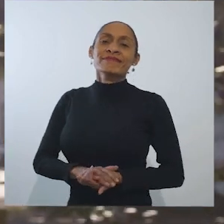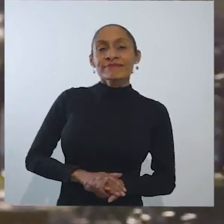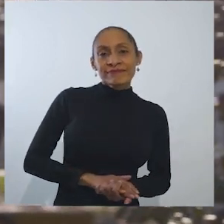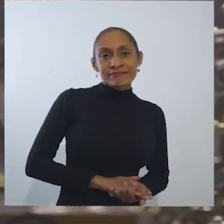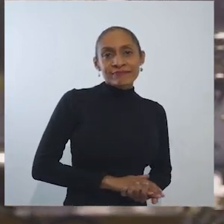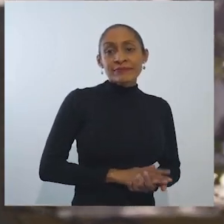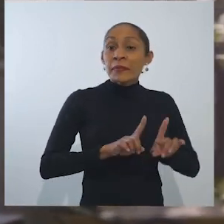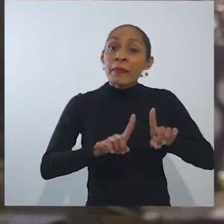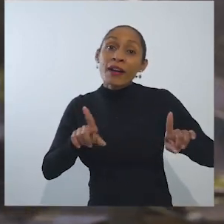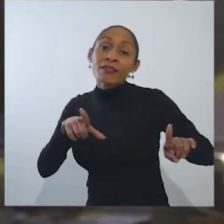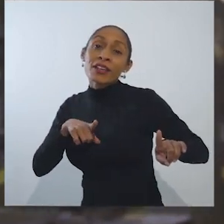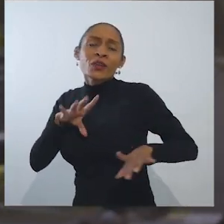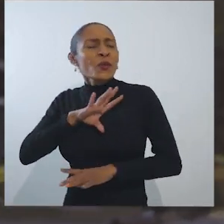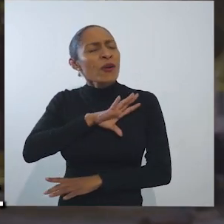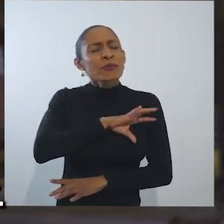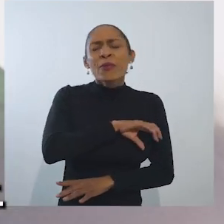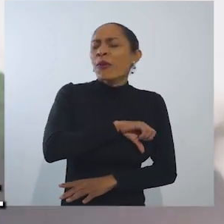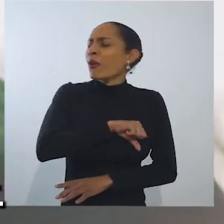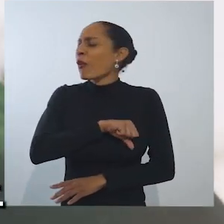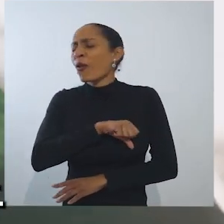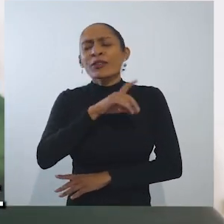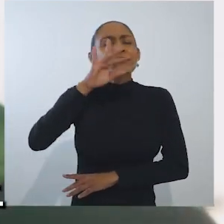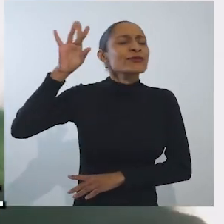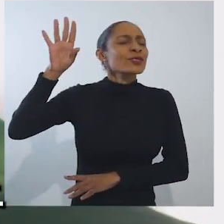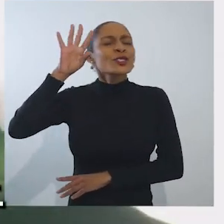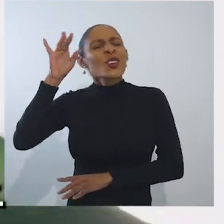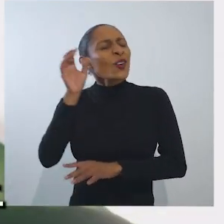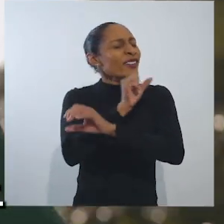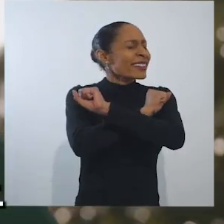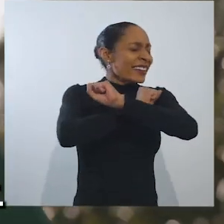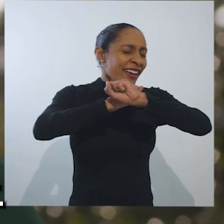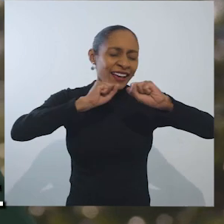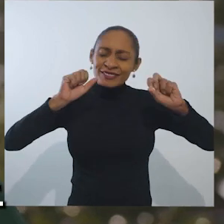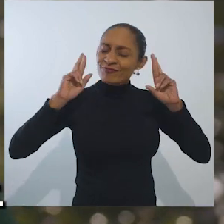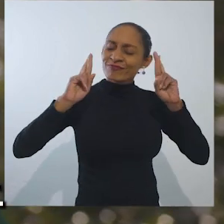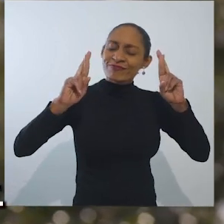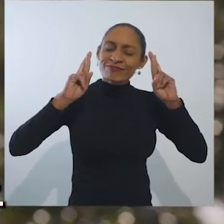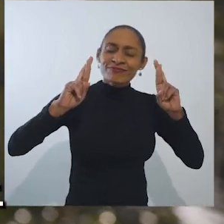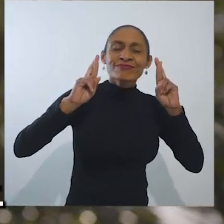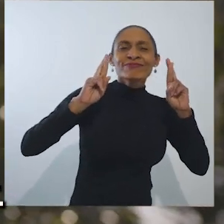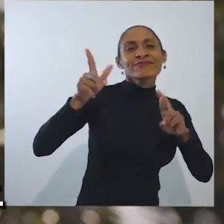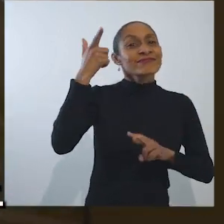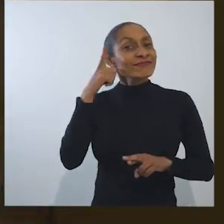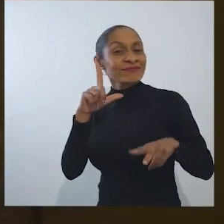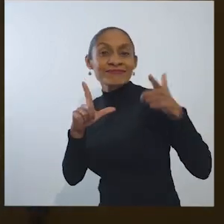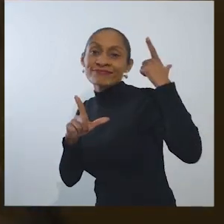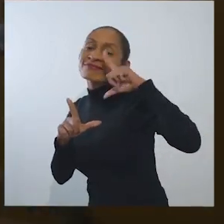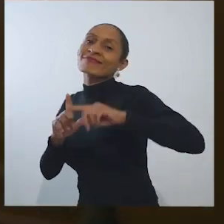Mas eu trago amor de um sonho grande A esperança vai vencer